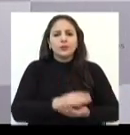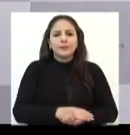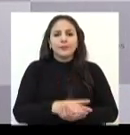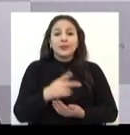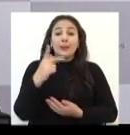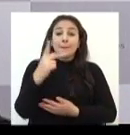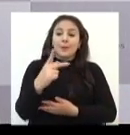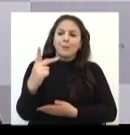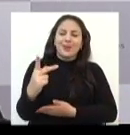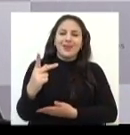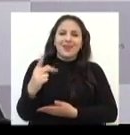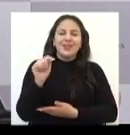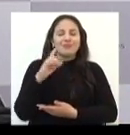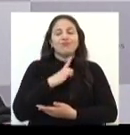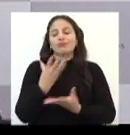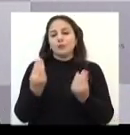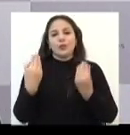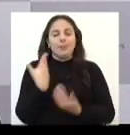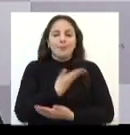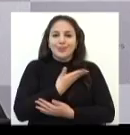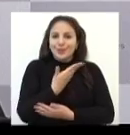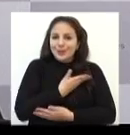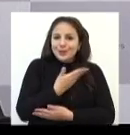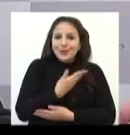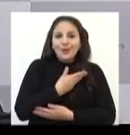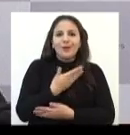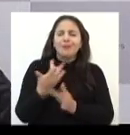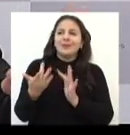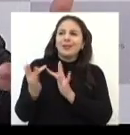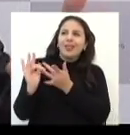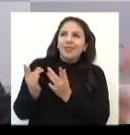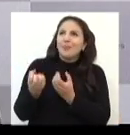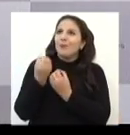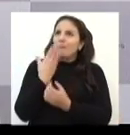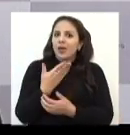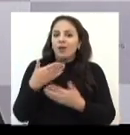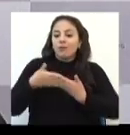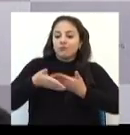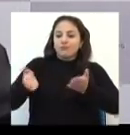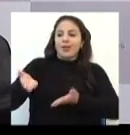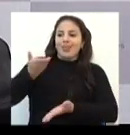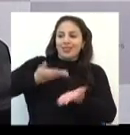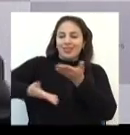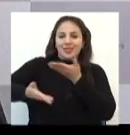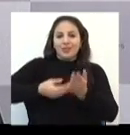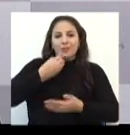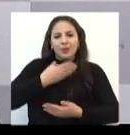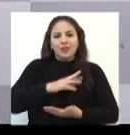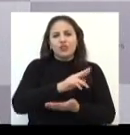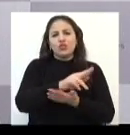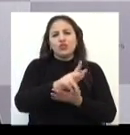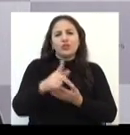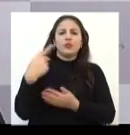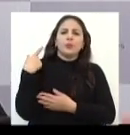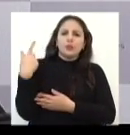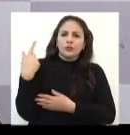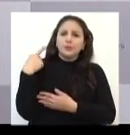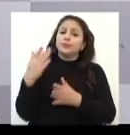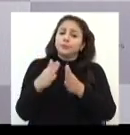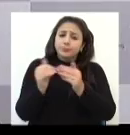PP, é uma sigla que eu tenho mais amigos, que me abriram mais as portas, vários partidos